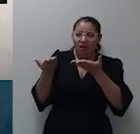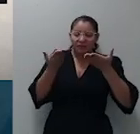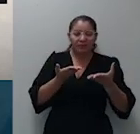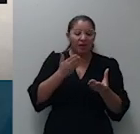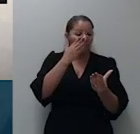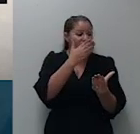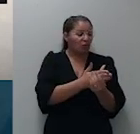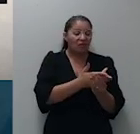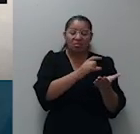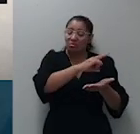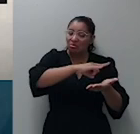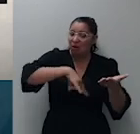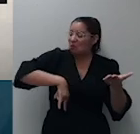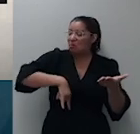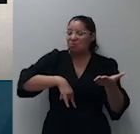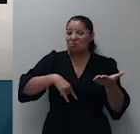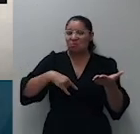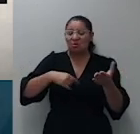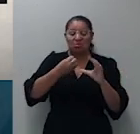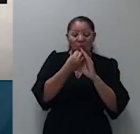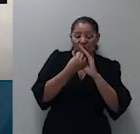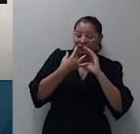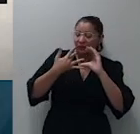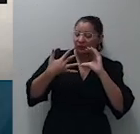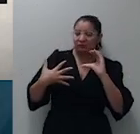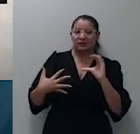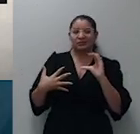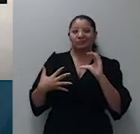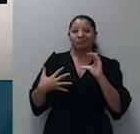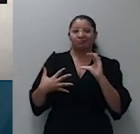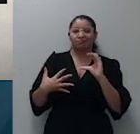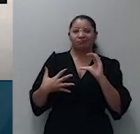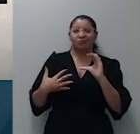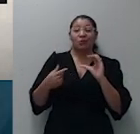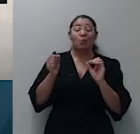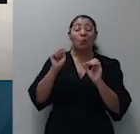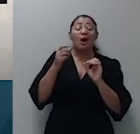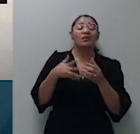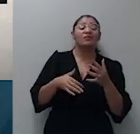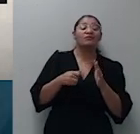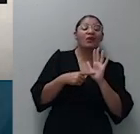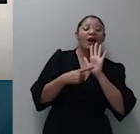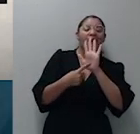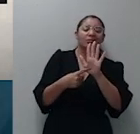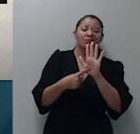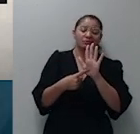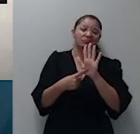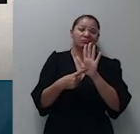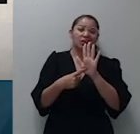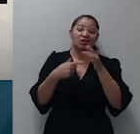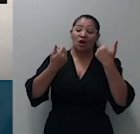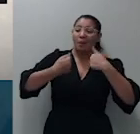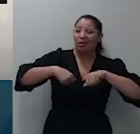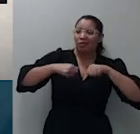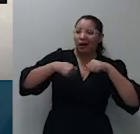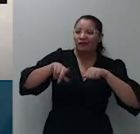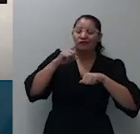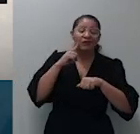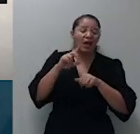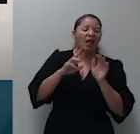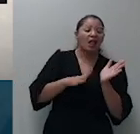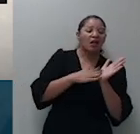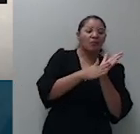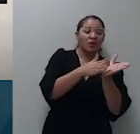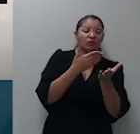comparecimento espontâneo apto a suprir a necessidade de citação e nem deflagra